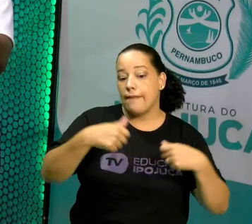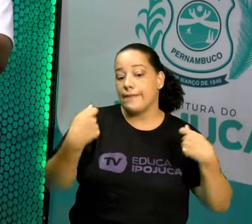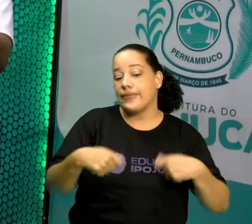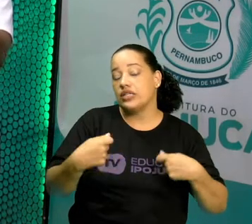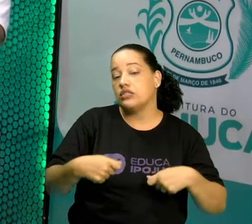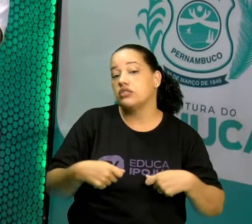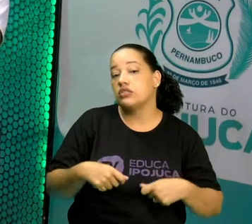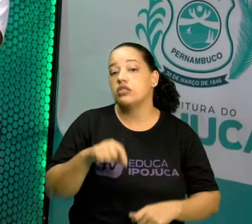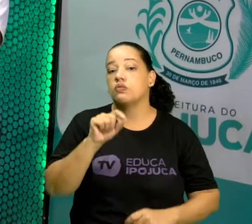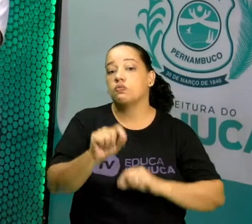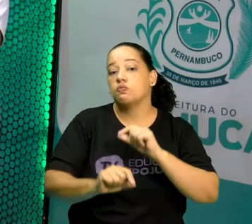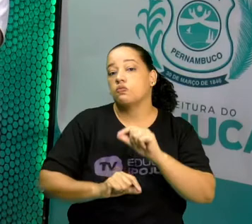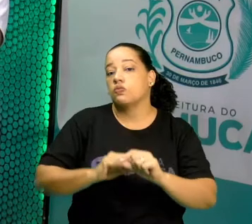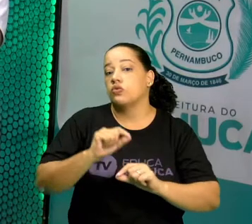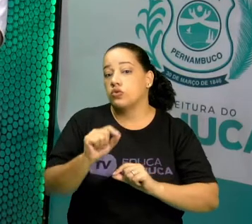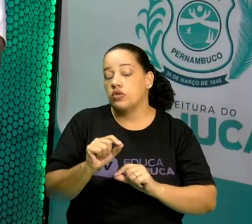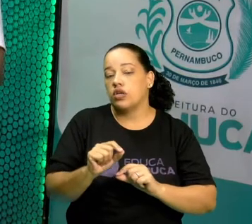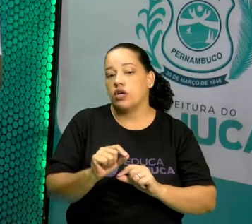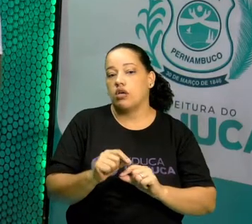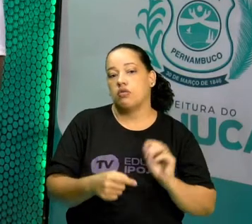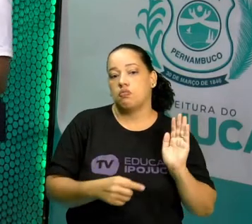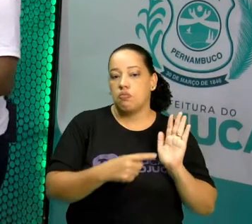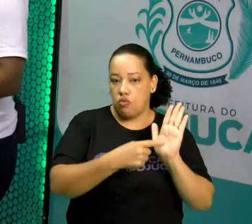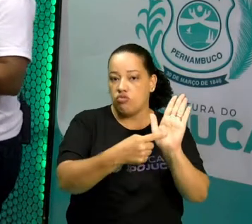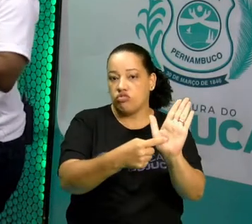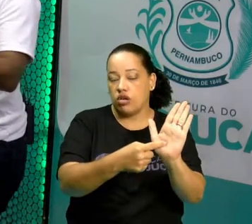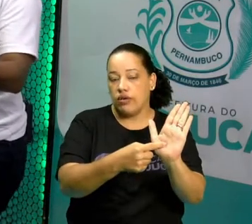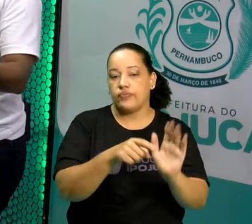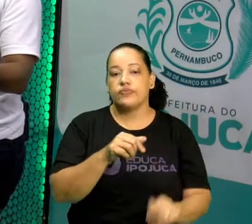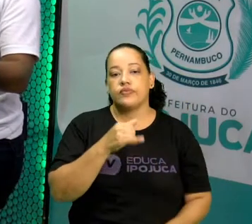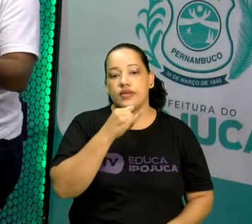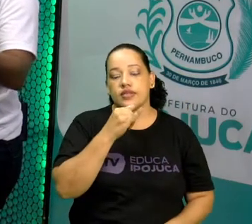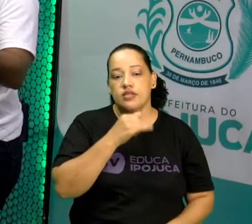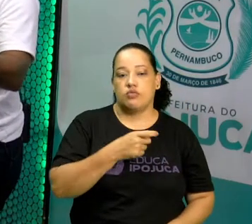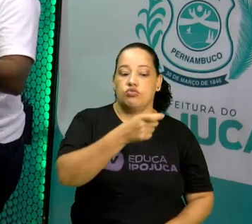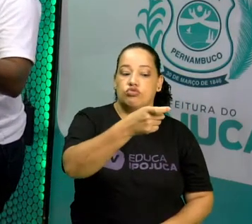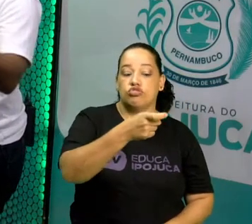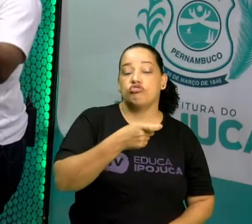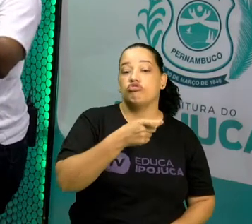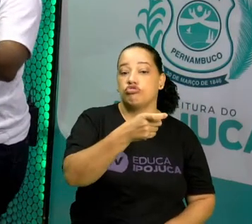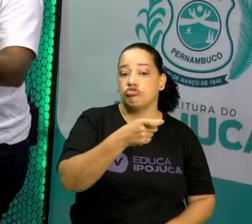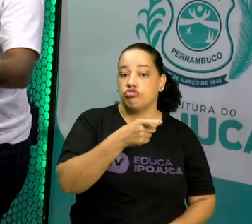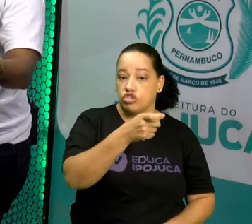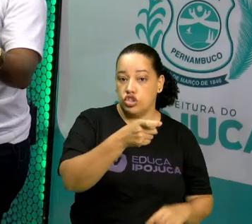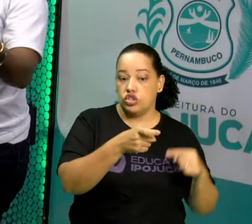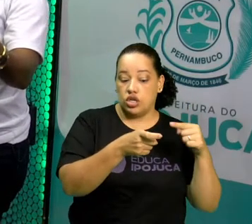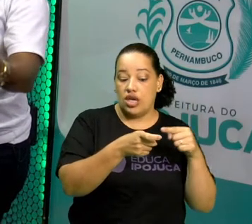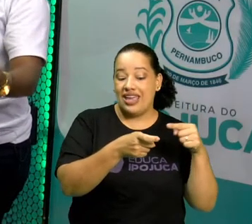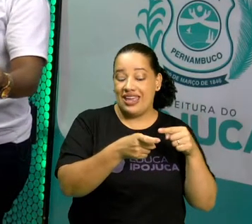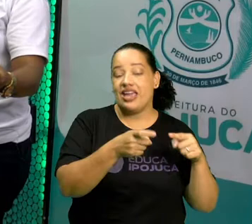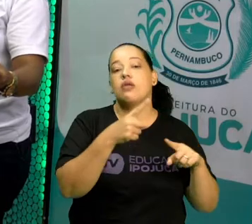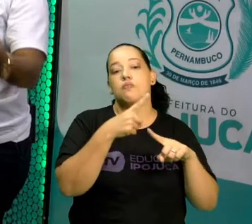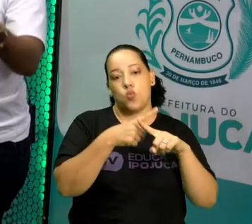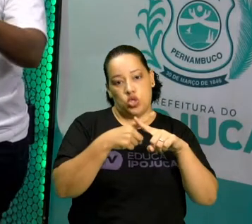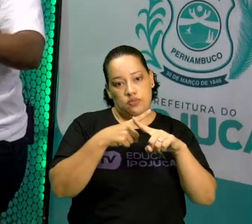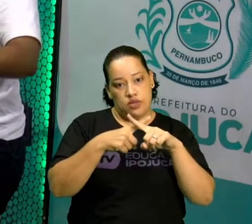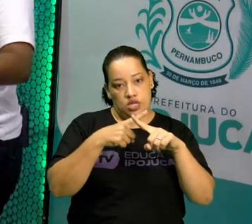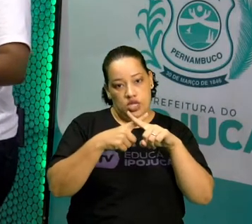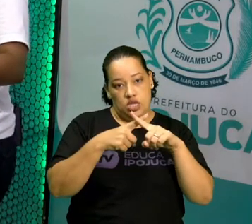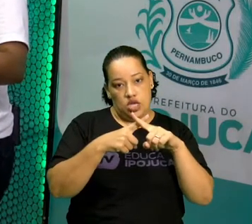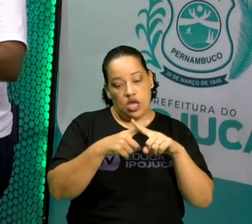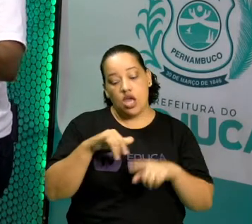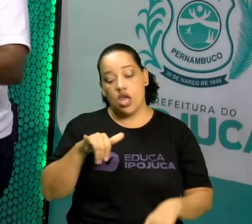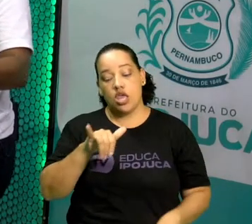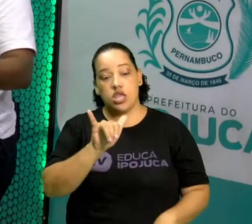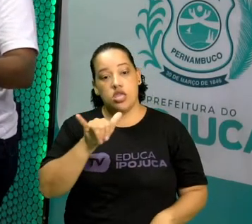aqui, está, aparecer da seguinte forma. X vai ser o número que vai multiplicar a base 10. E